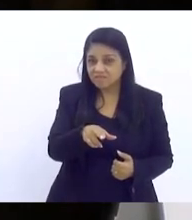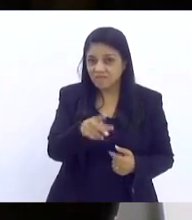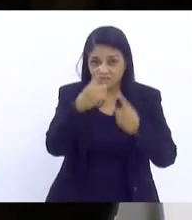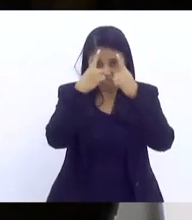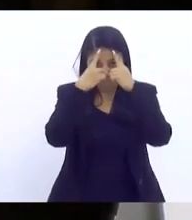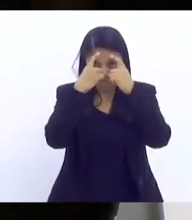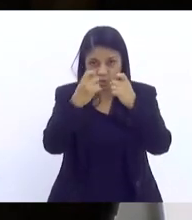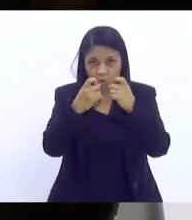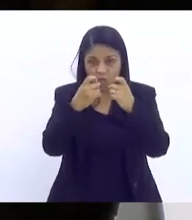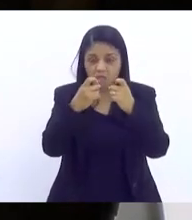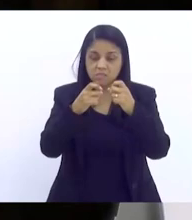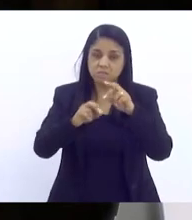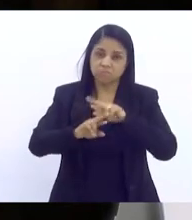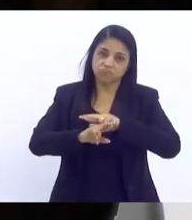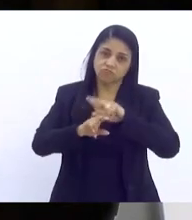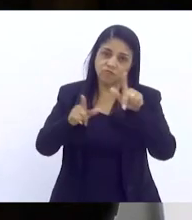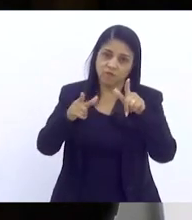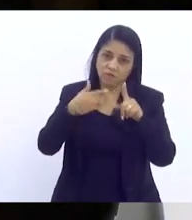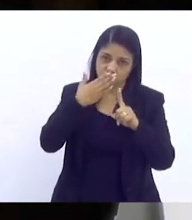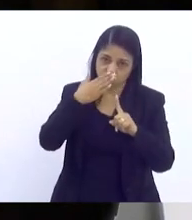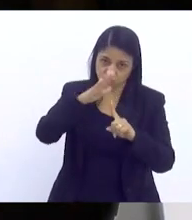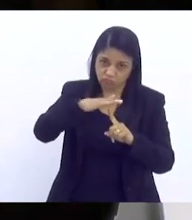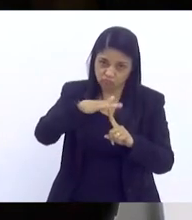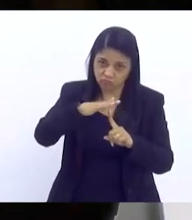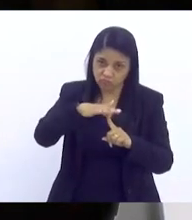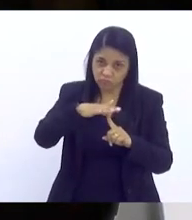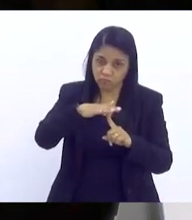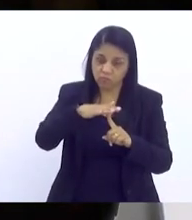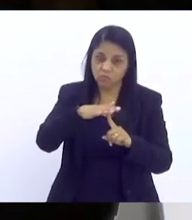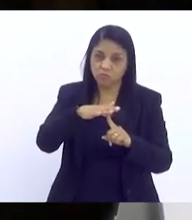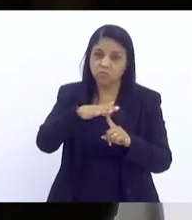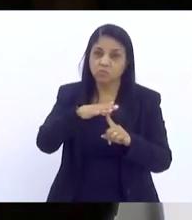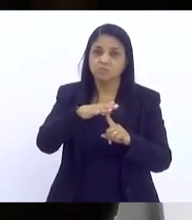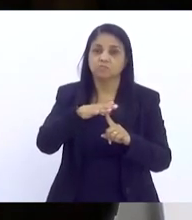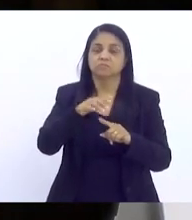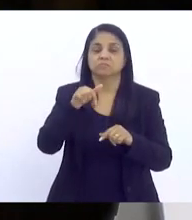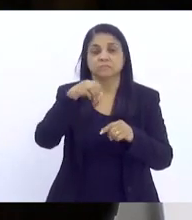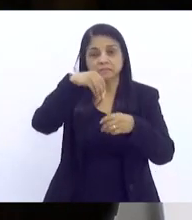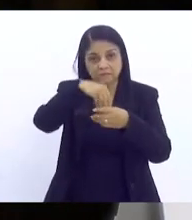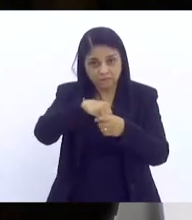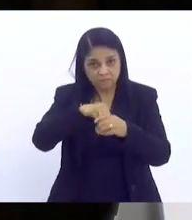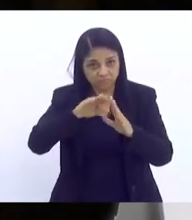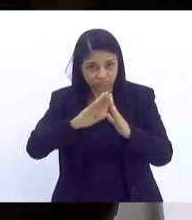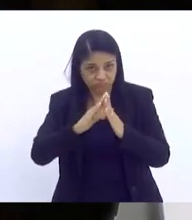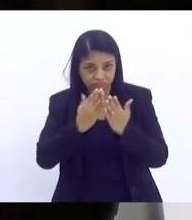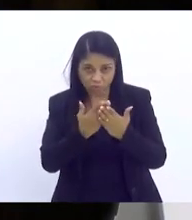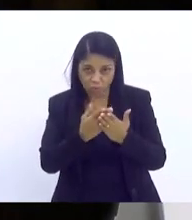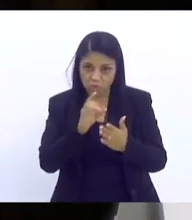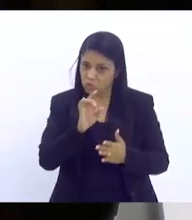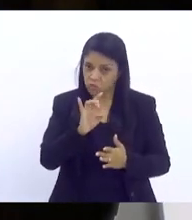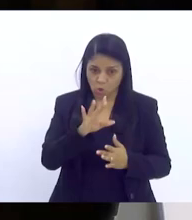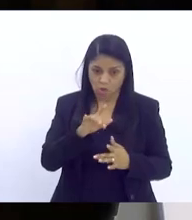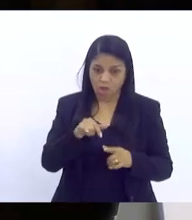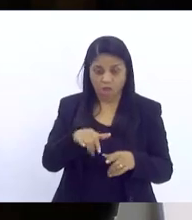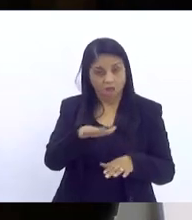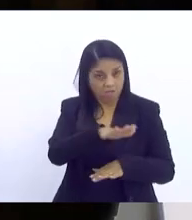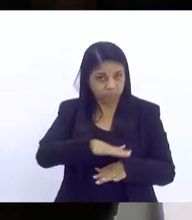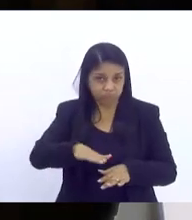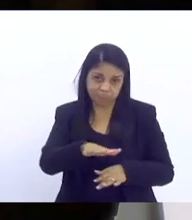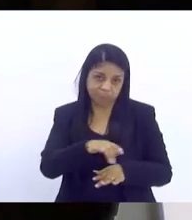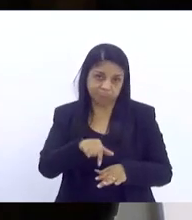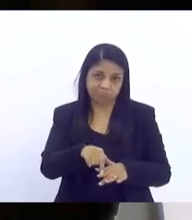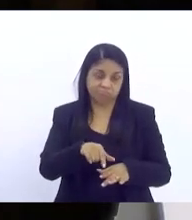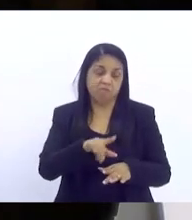diferentes tipos de violência que a gente tem enfrentado na nossa cidade e nas escolas, que não é só na escola, a escola faz parte de um território.